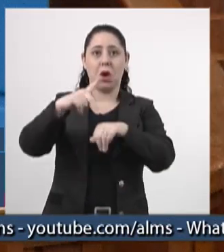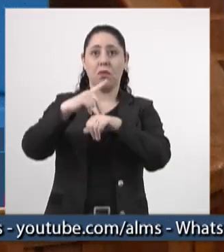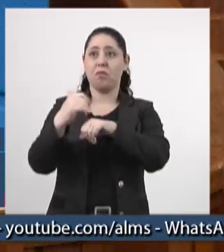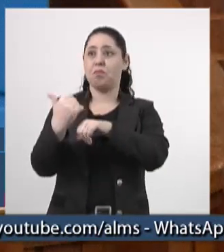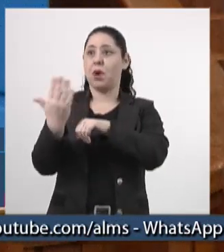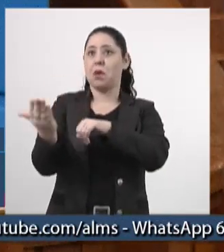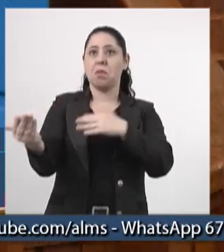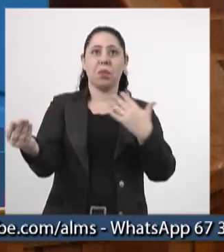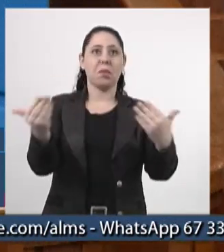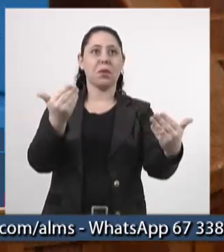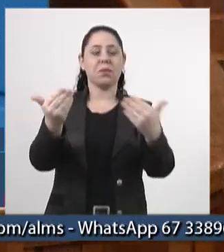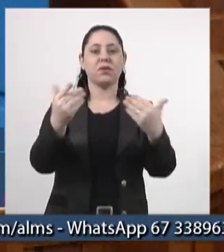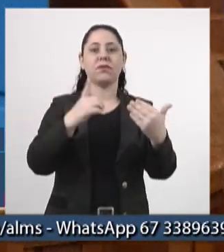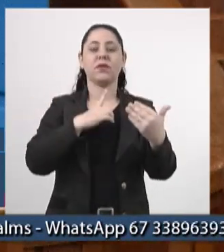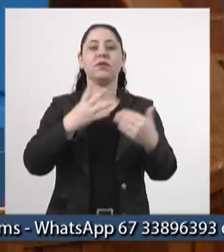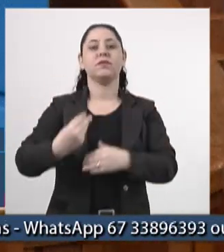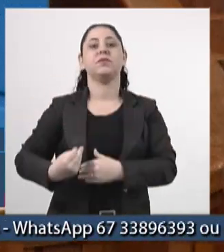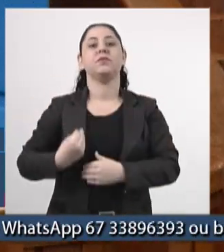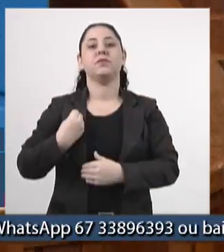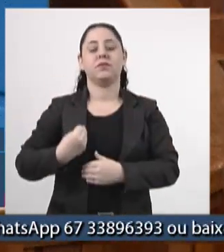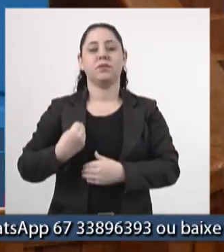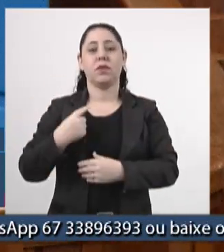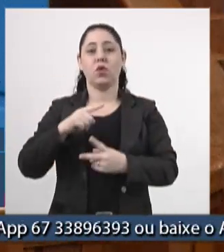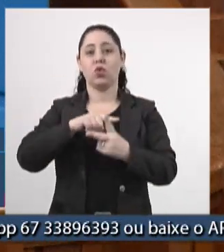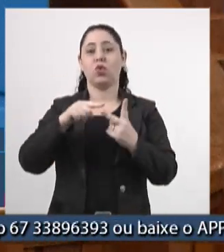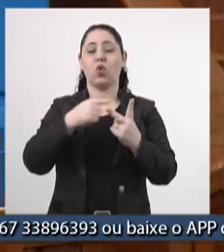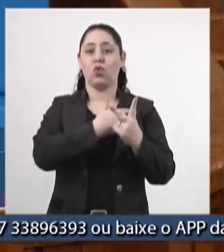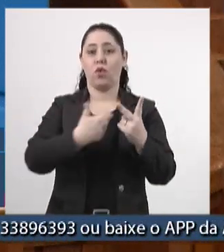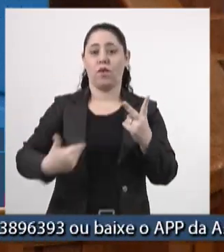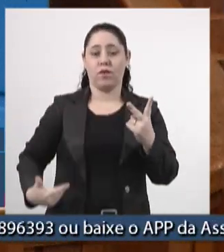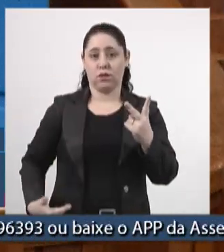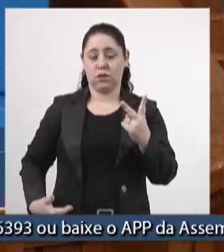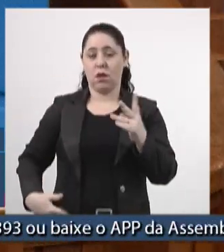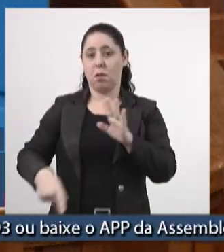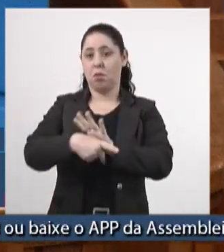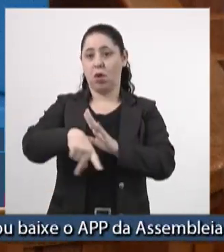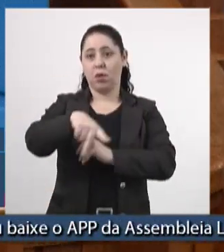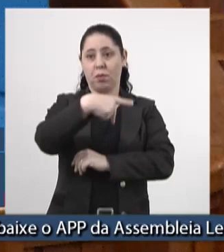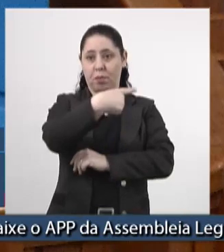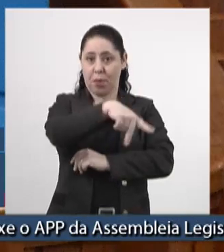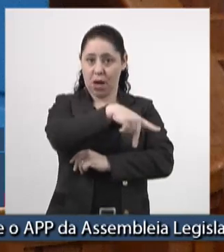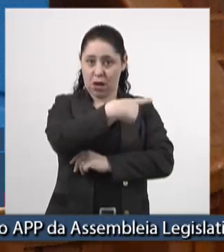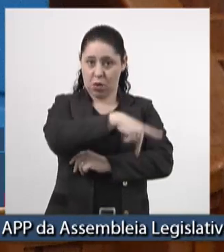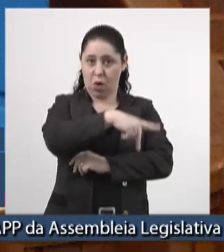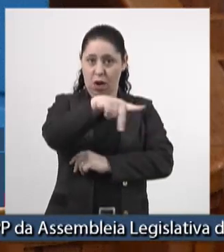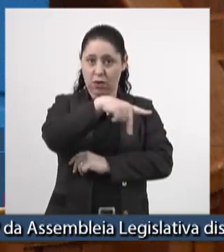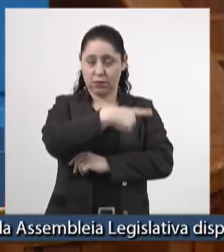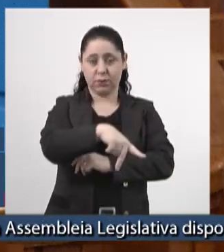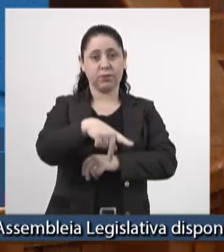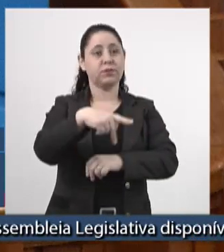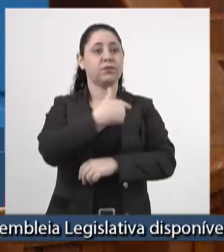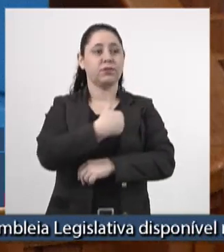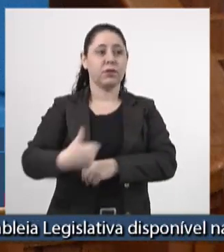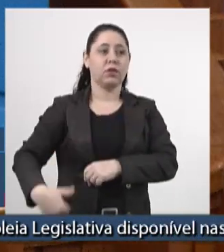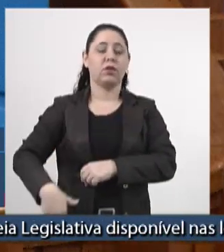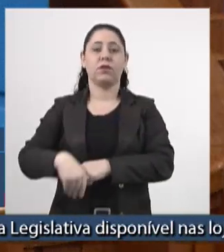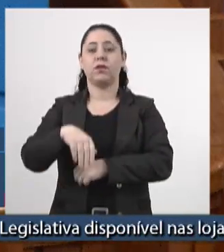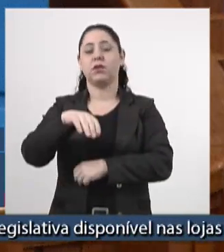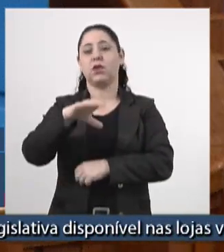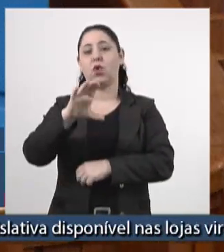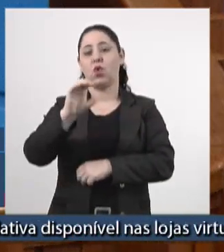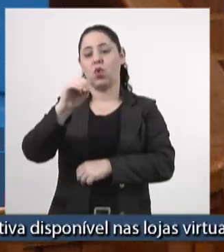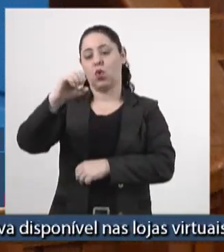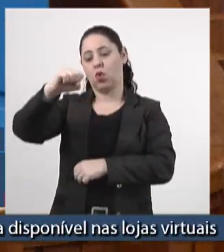porque nós tivemos também a presença de dois governadores do Paraguai, a governadora de